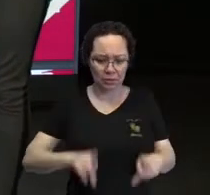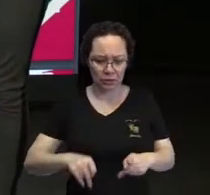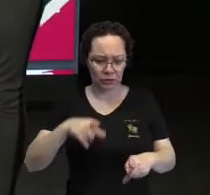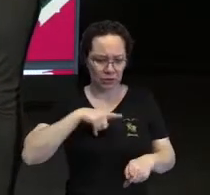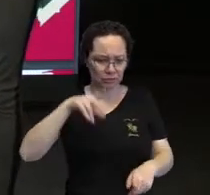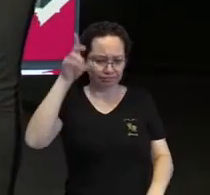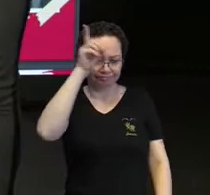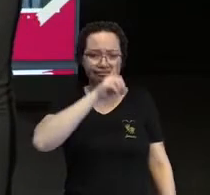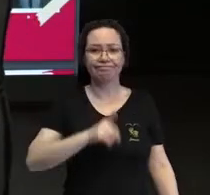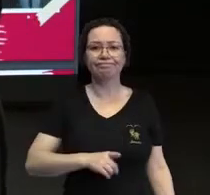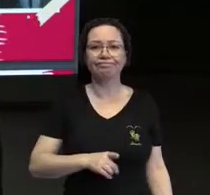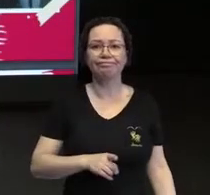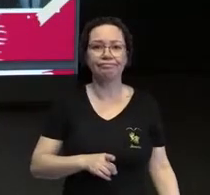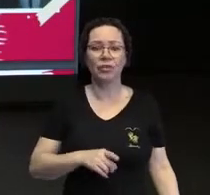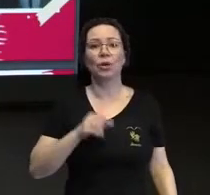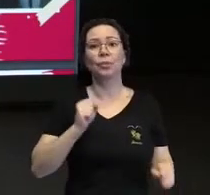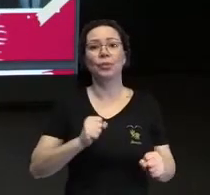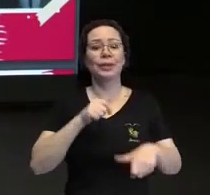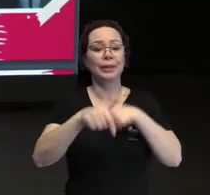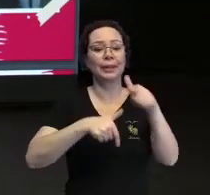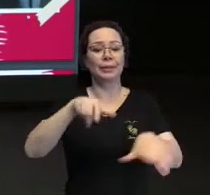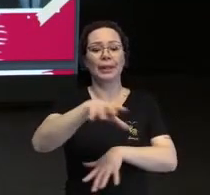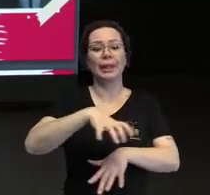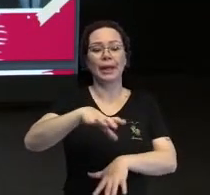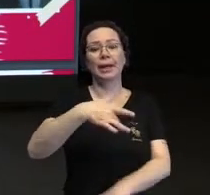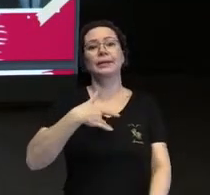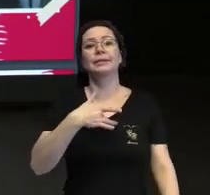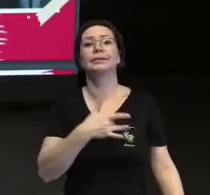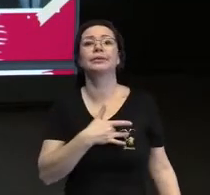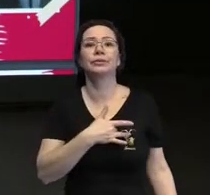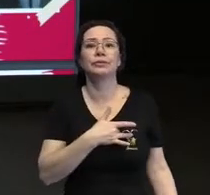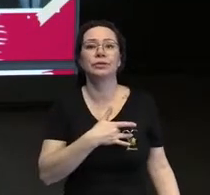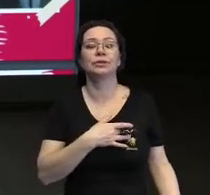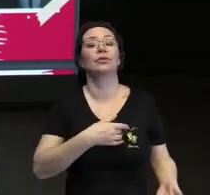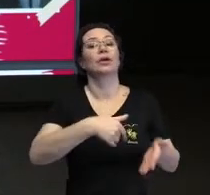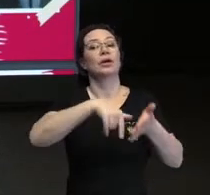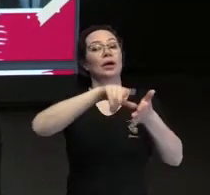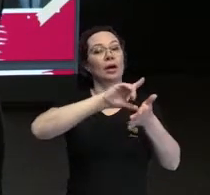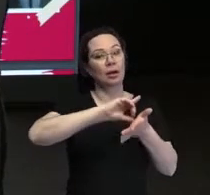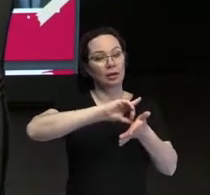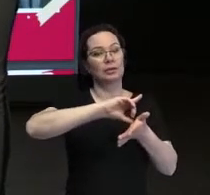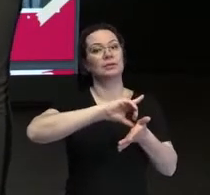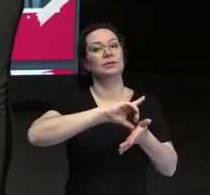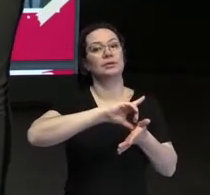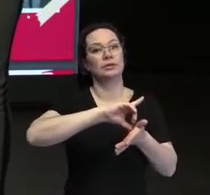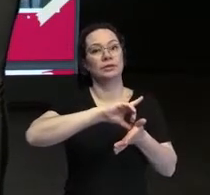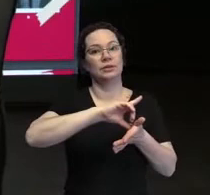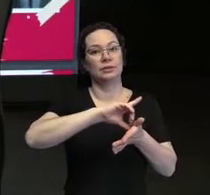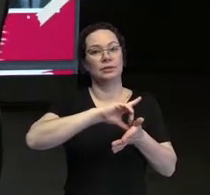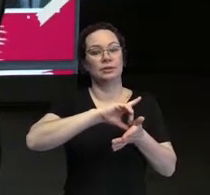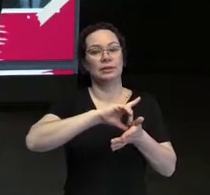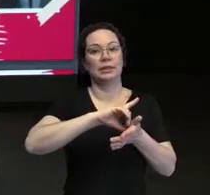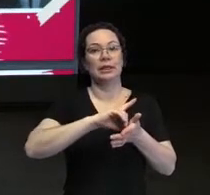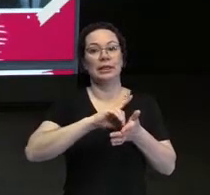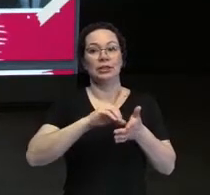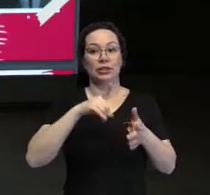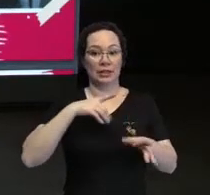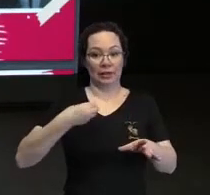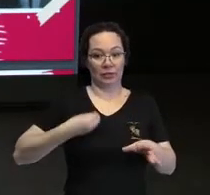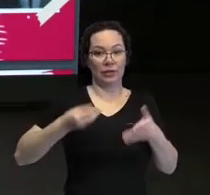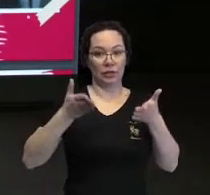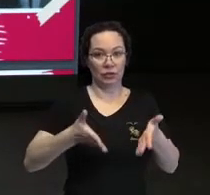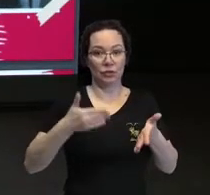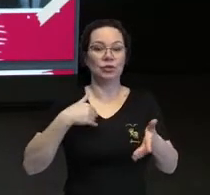deficiência ingressar na área da saúde. Então, antes de contar nos dias de hoje, eu